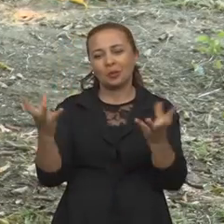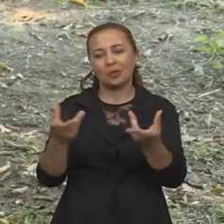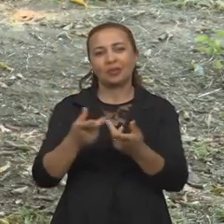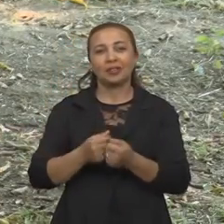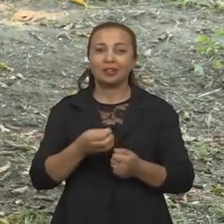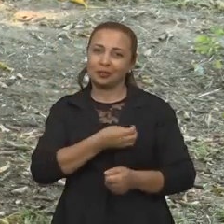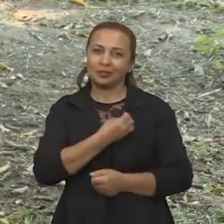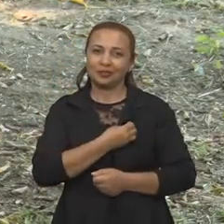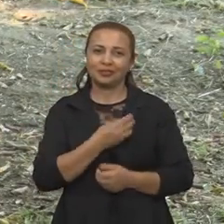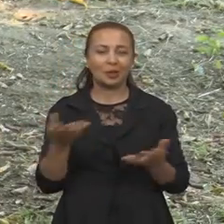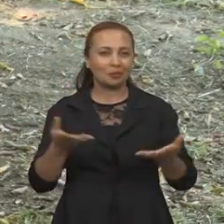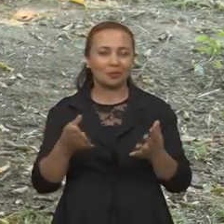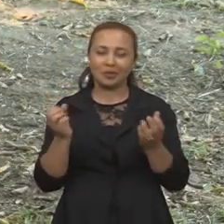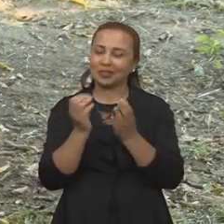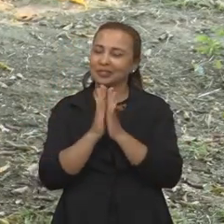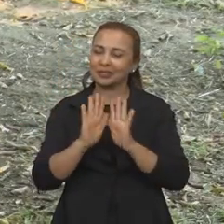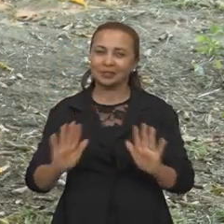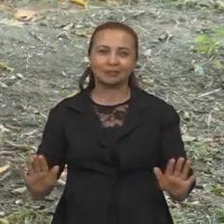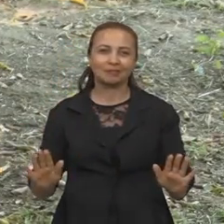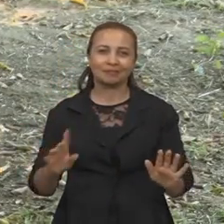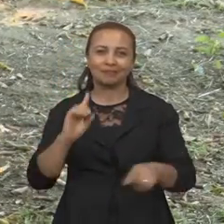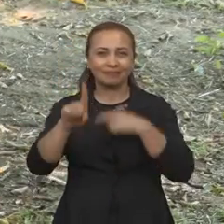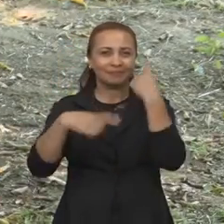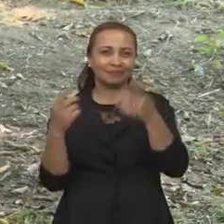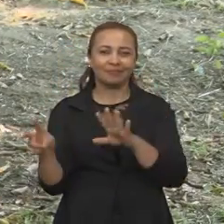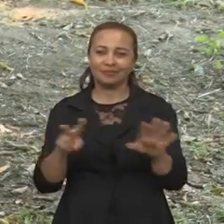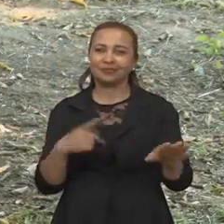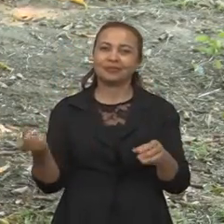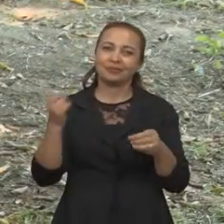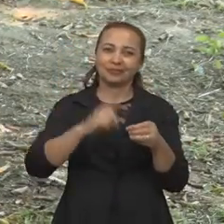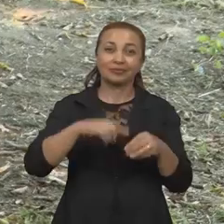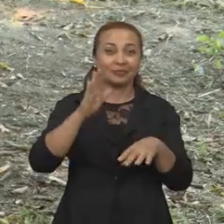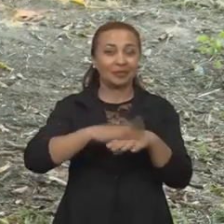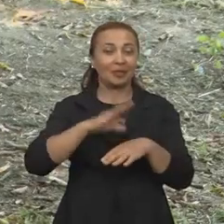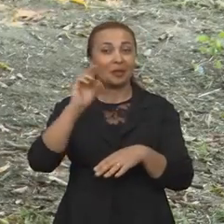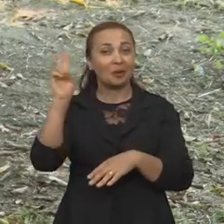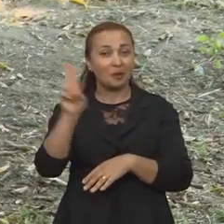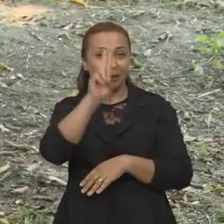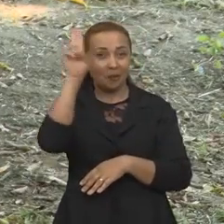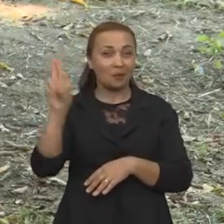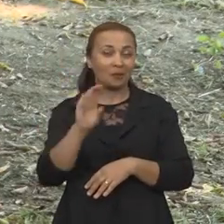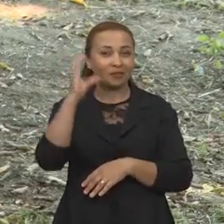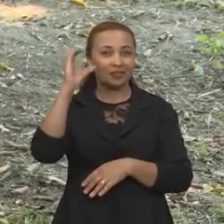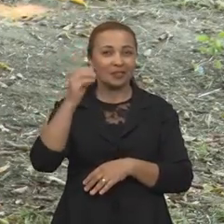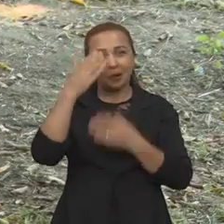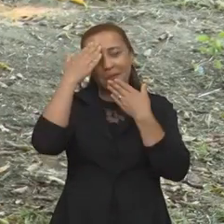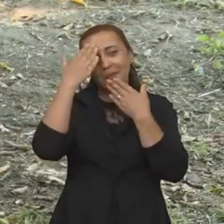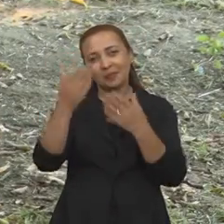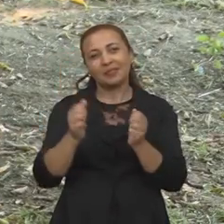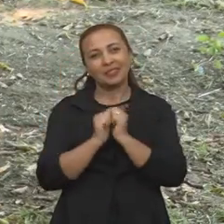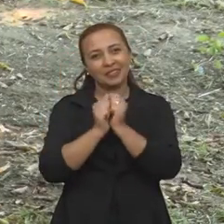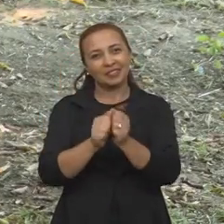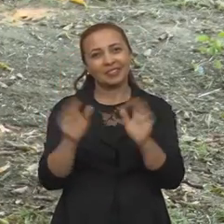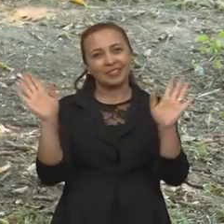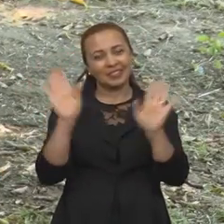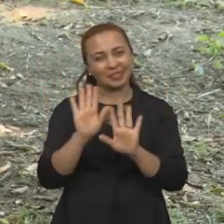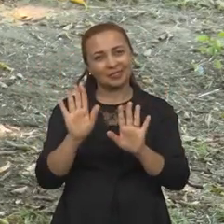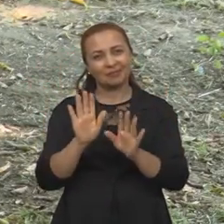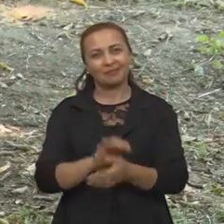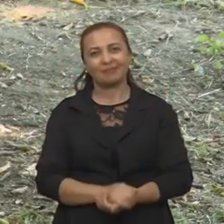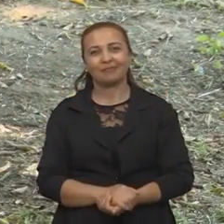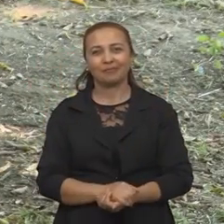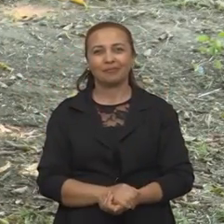qualidade de vida. Por hoje é só, mas voltamos na próxima semana com mais um Univerciência. Muito obrigada pela companhia.